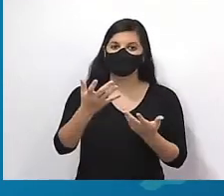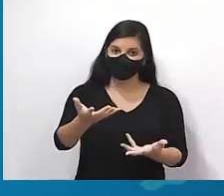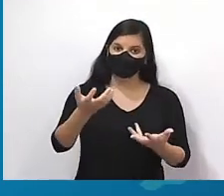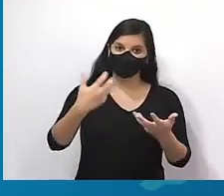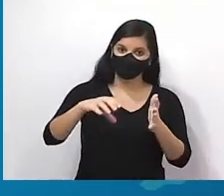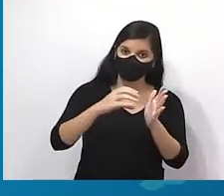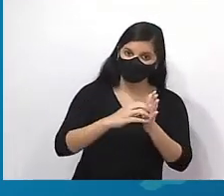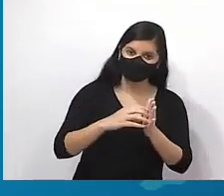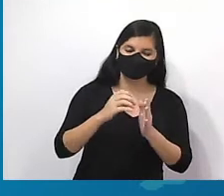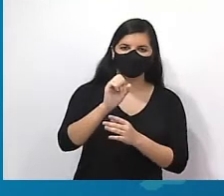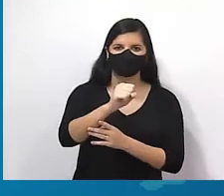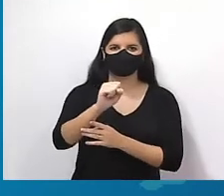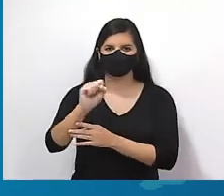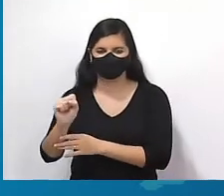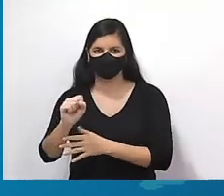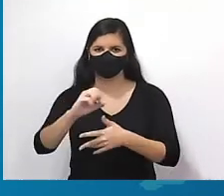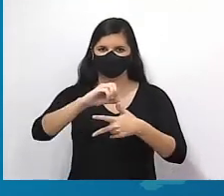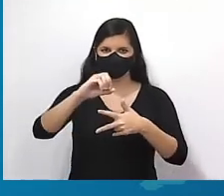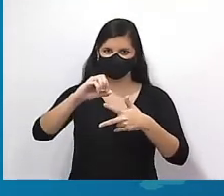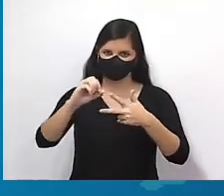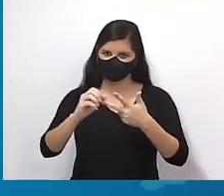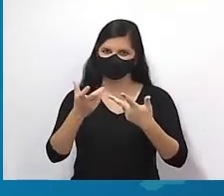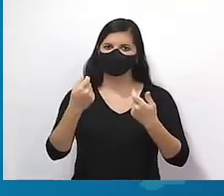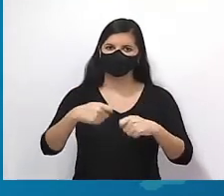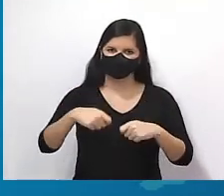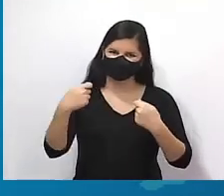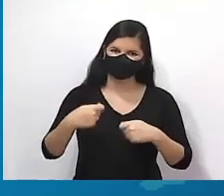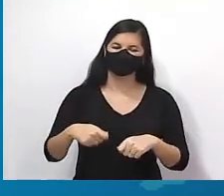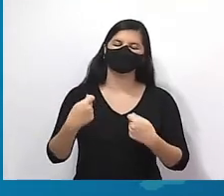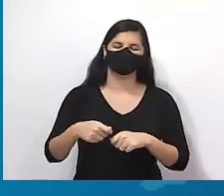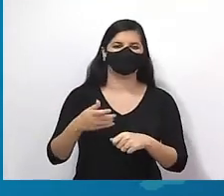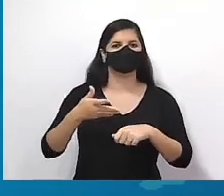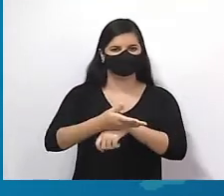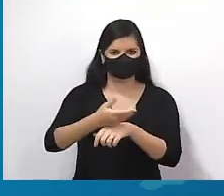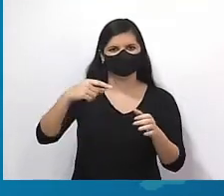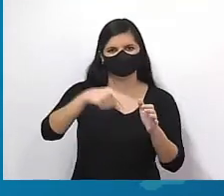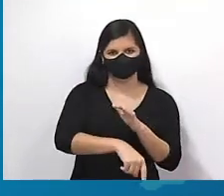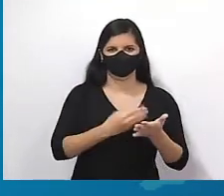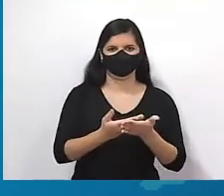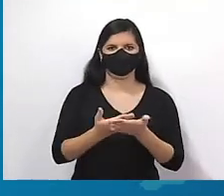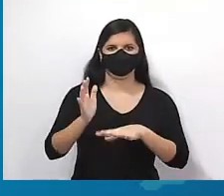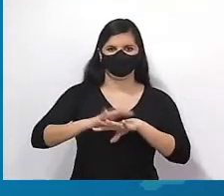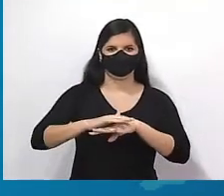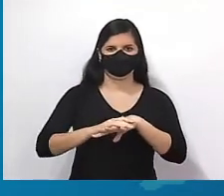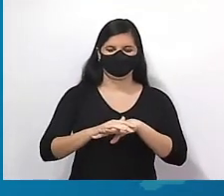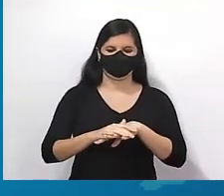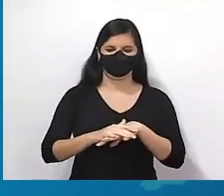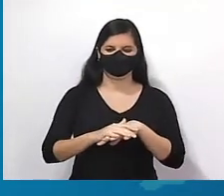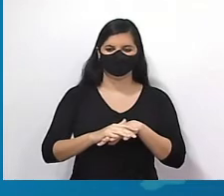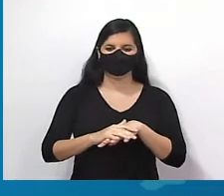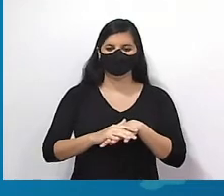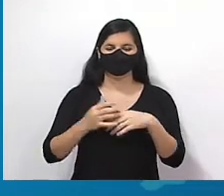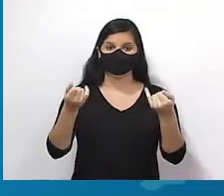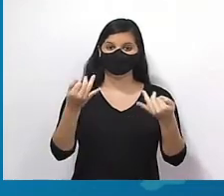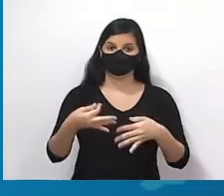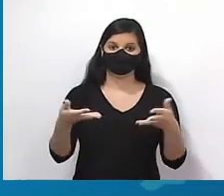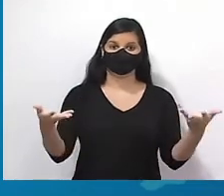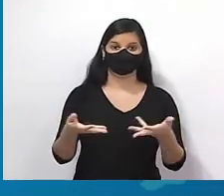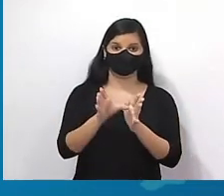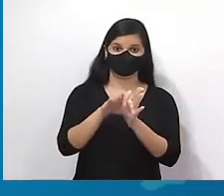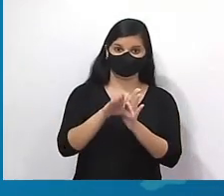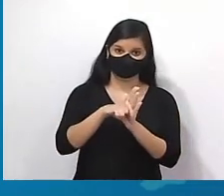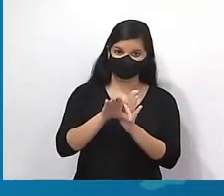pra concurso, SSA, ENEM, você tem que adentrar firmemente na matemática. Então segue comigo aí no slide, que eu vou falar o